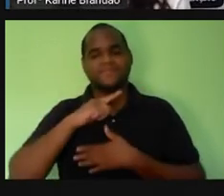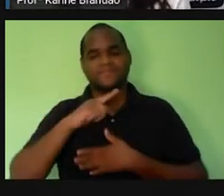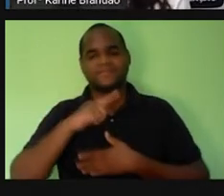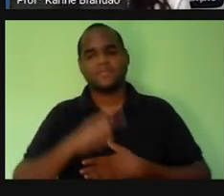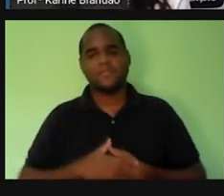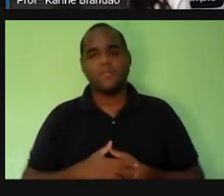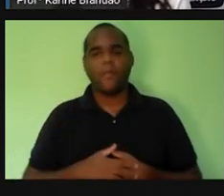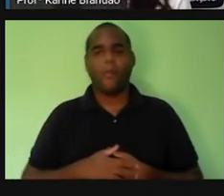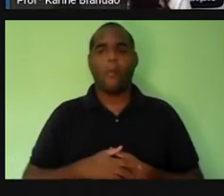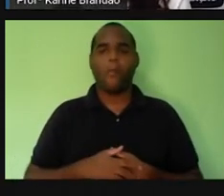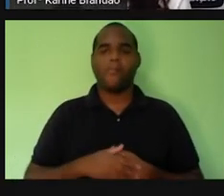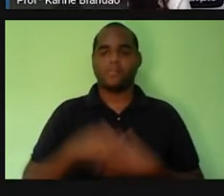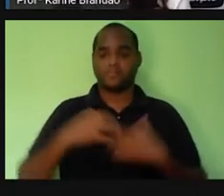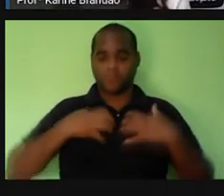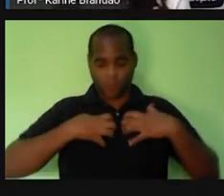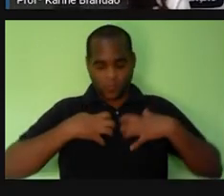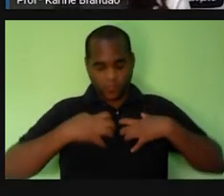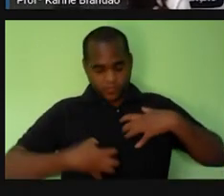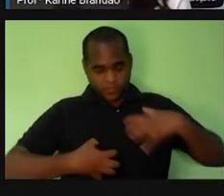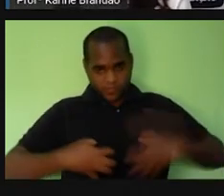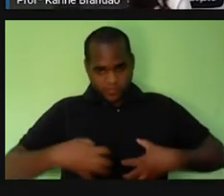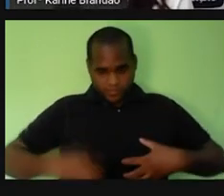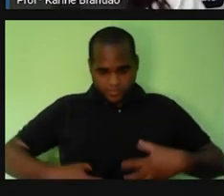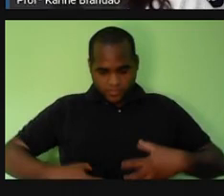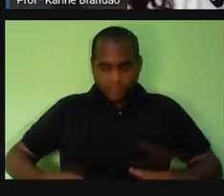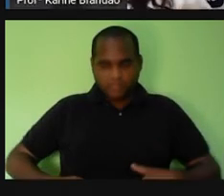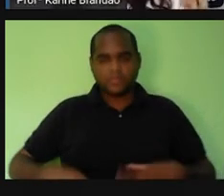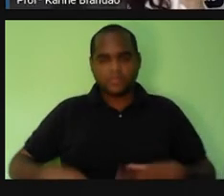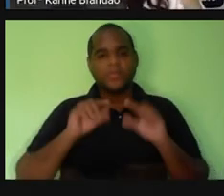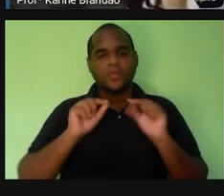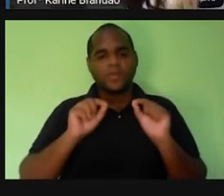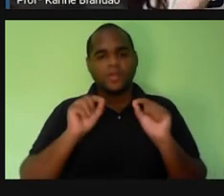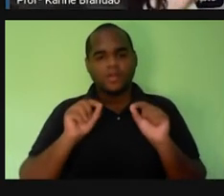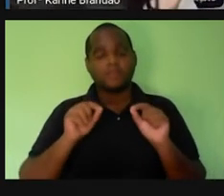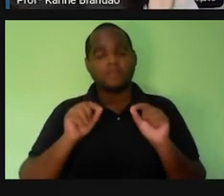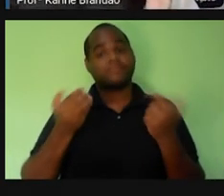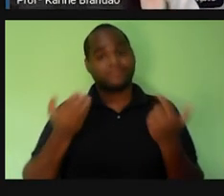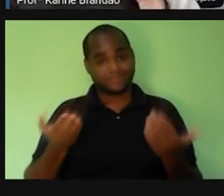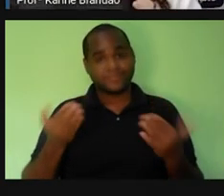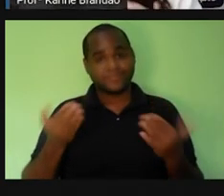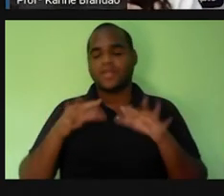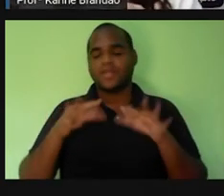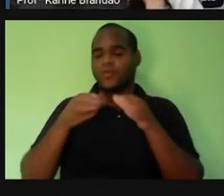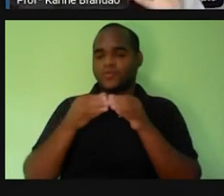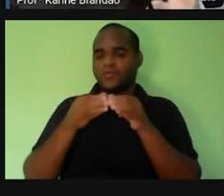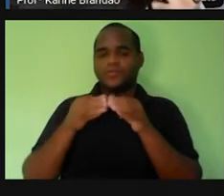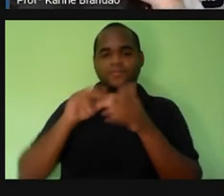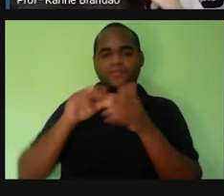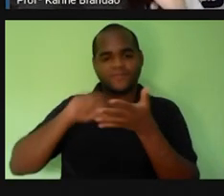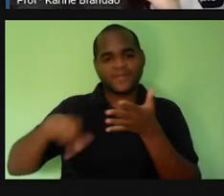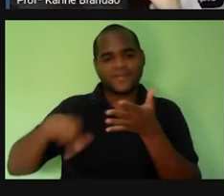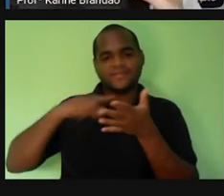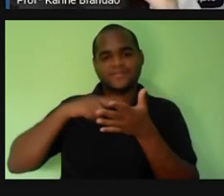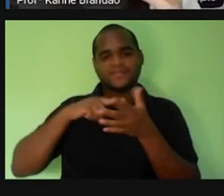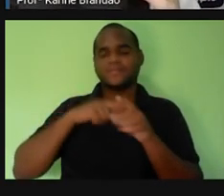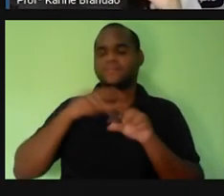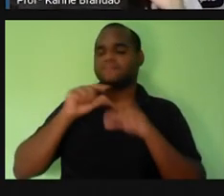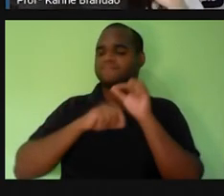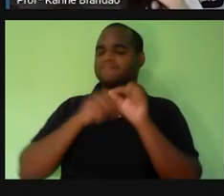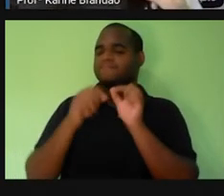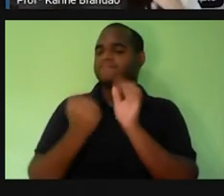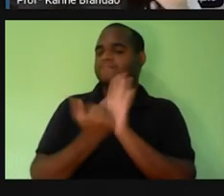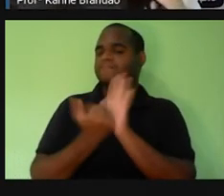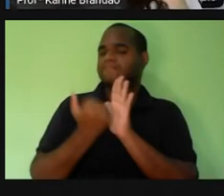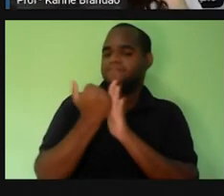E os órgãos? O que que são os órgãos? Os órgãos, eles vão ser um conjunto de tecidos, então, são mais de